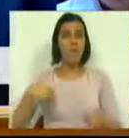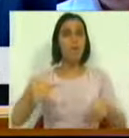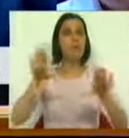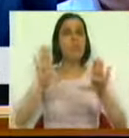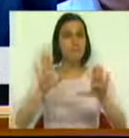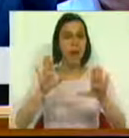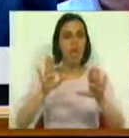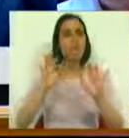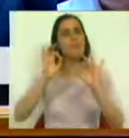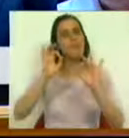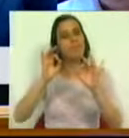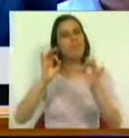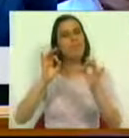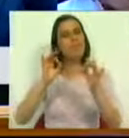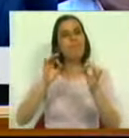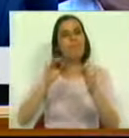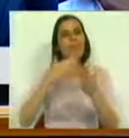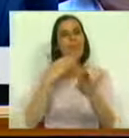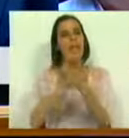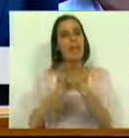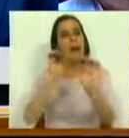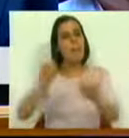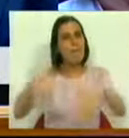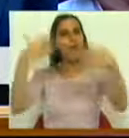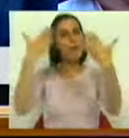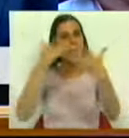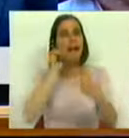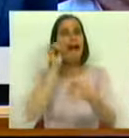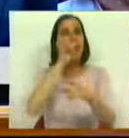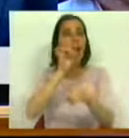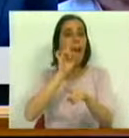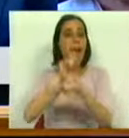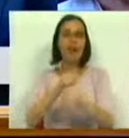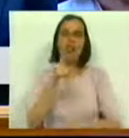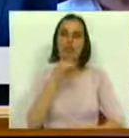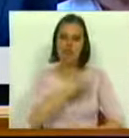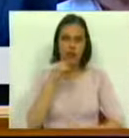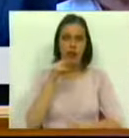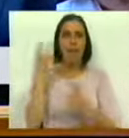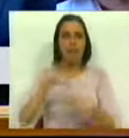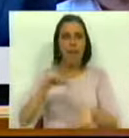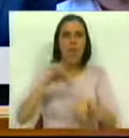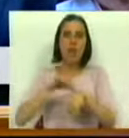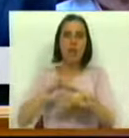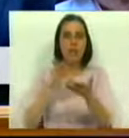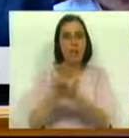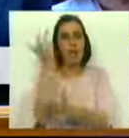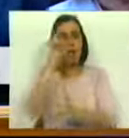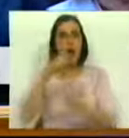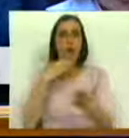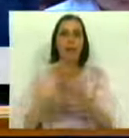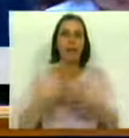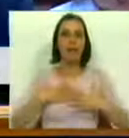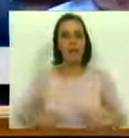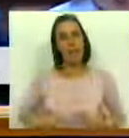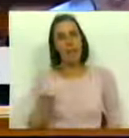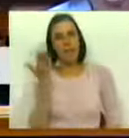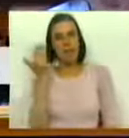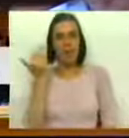mas, finalmente, confira prioridade àqueles que sofrem de uma doença crónica ou incapacitante.